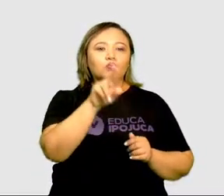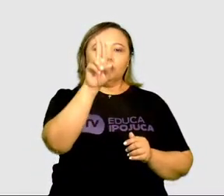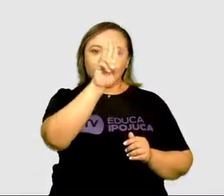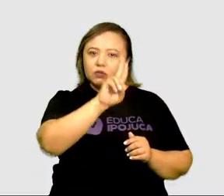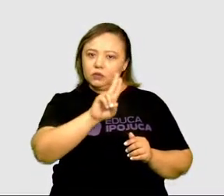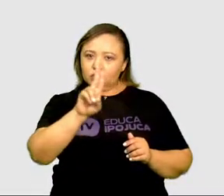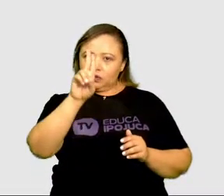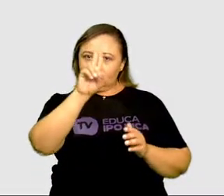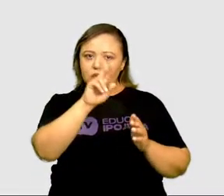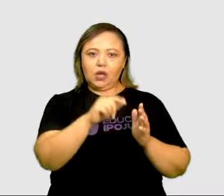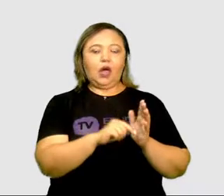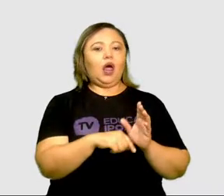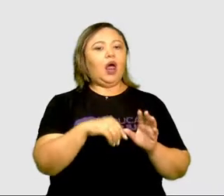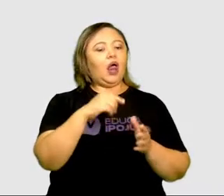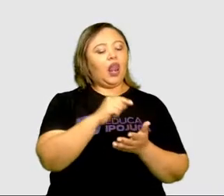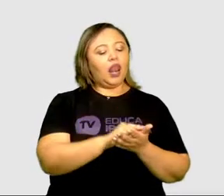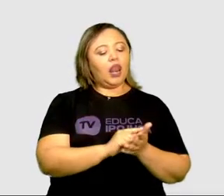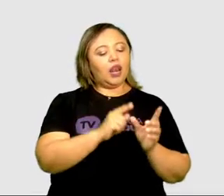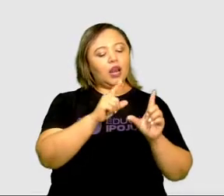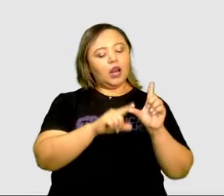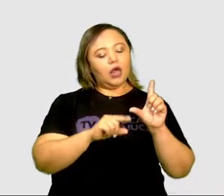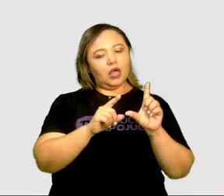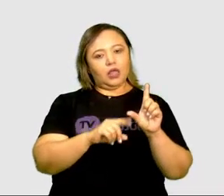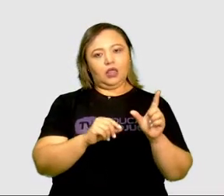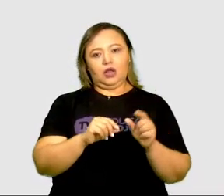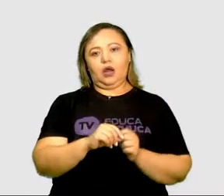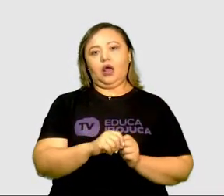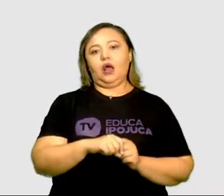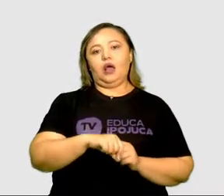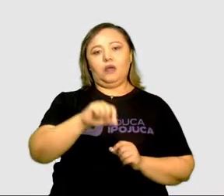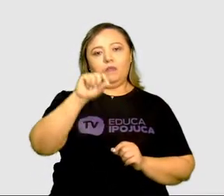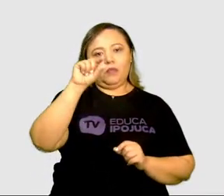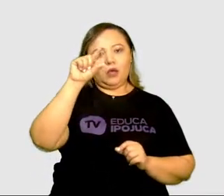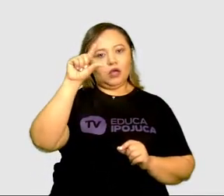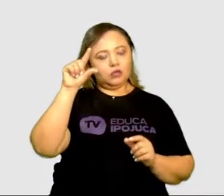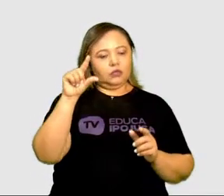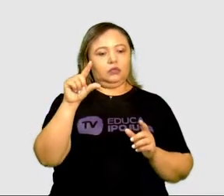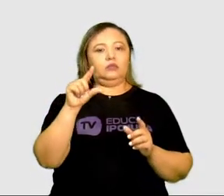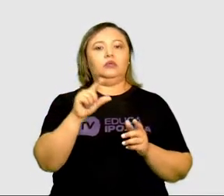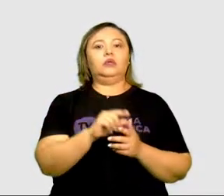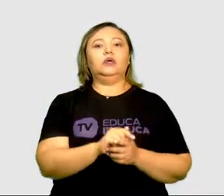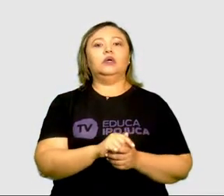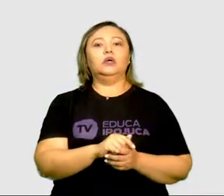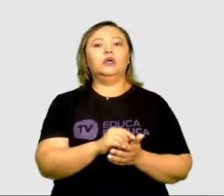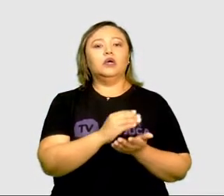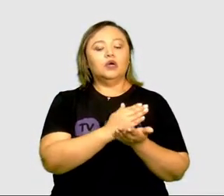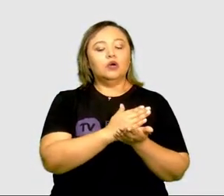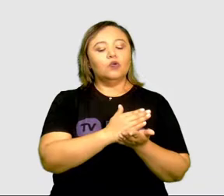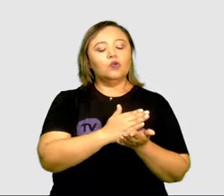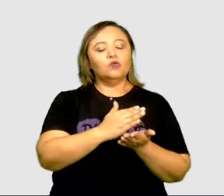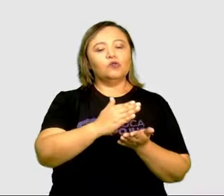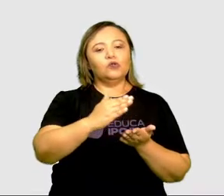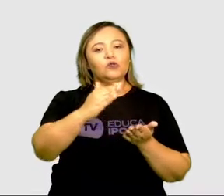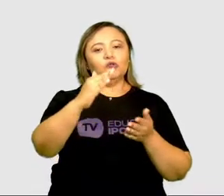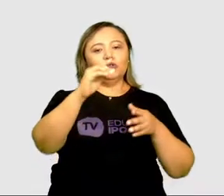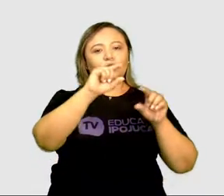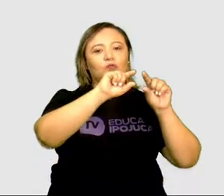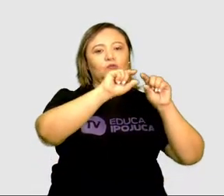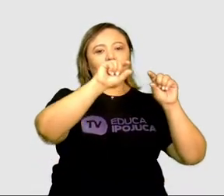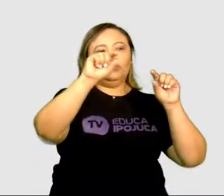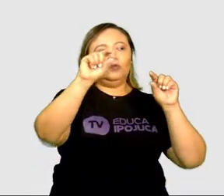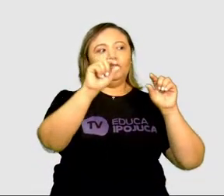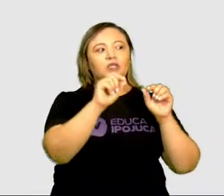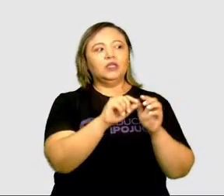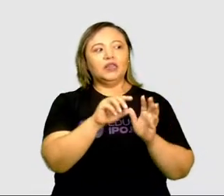a letra maiúscula no início de frase. Vejamos o exemplo. E aí temos um textinho